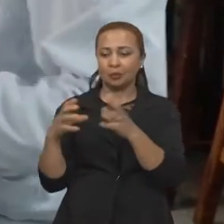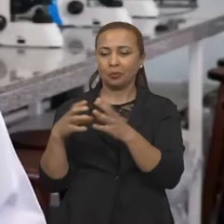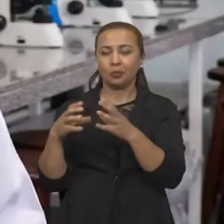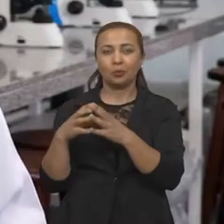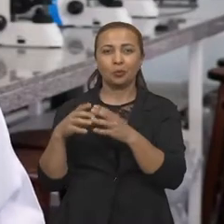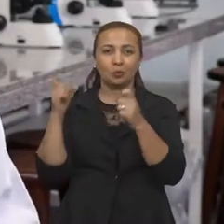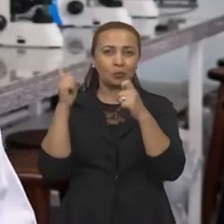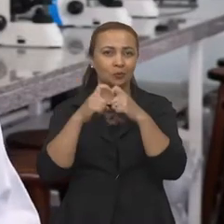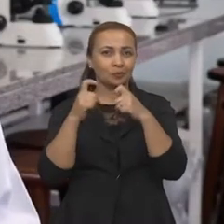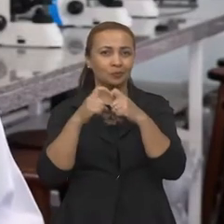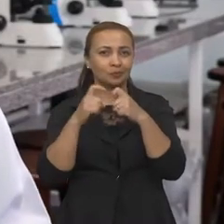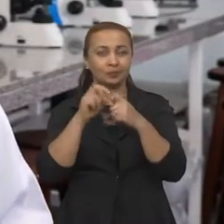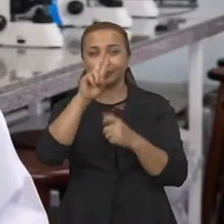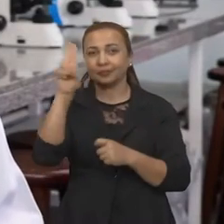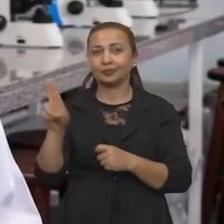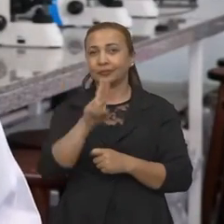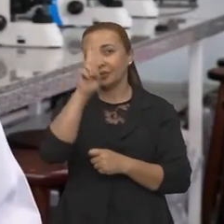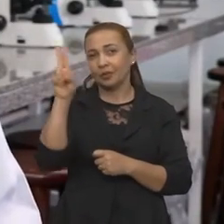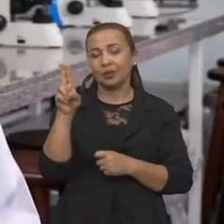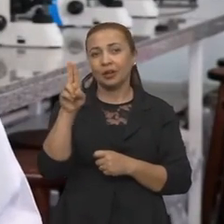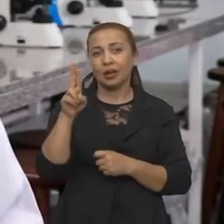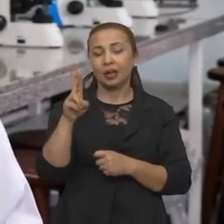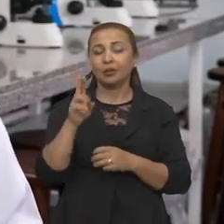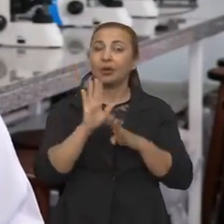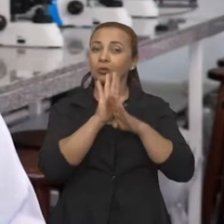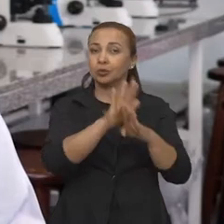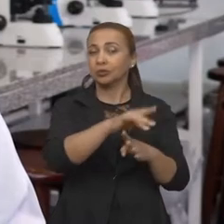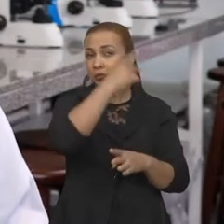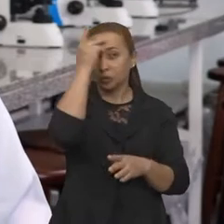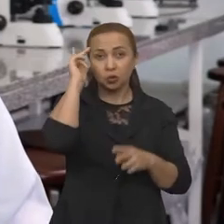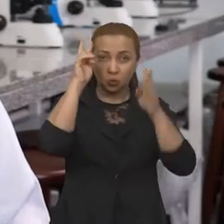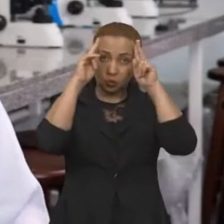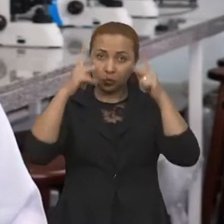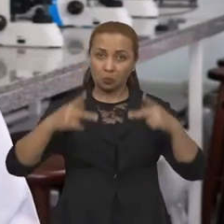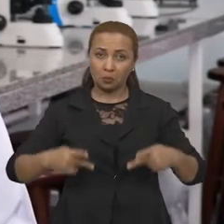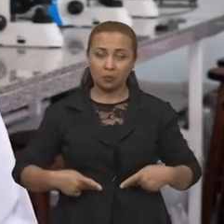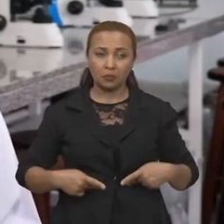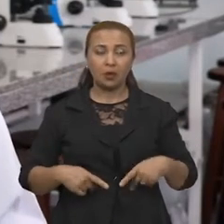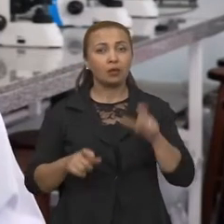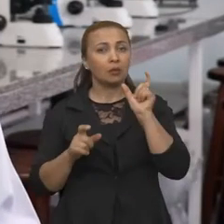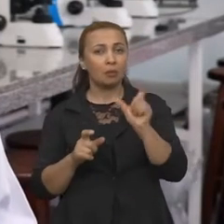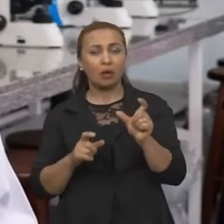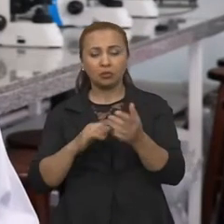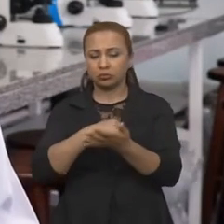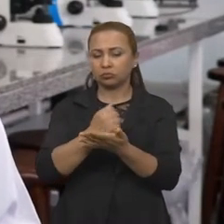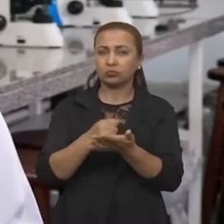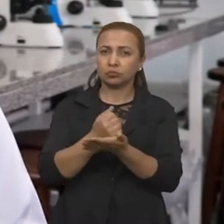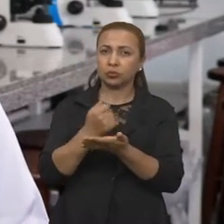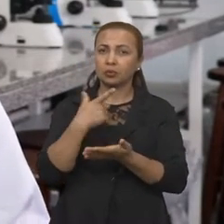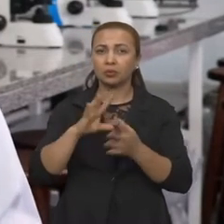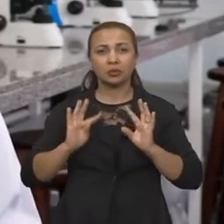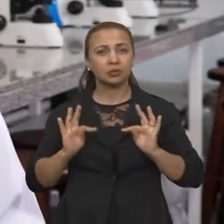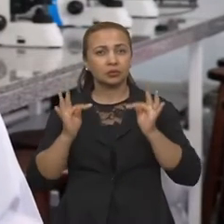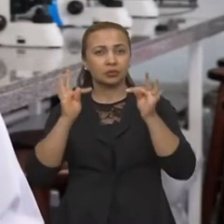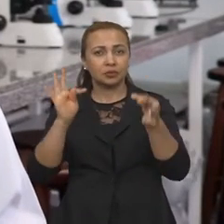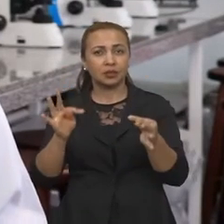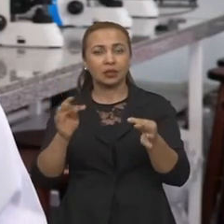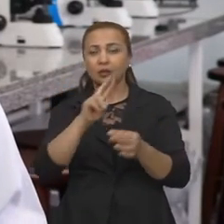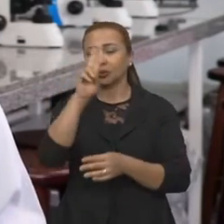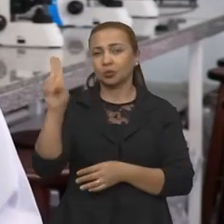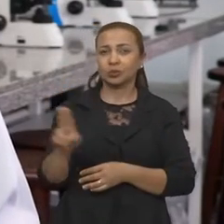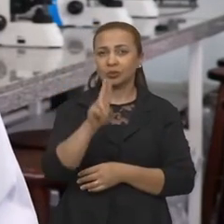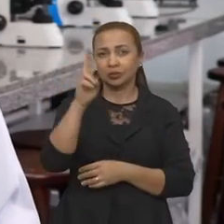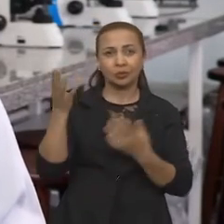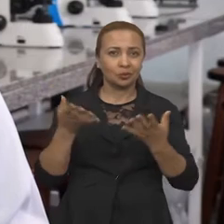por uma equipe de médicos que utilizaram os pacientes humanos. Então, como boa parte dos medicamentos, de técnicas